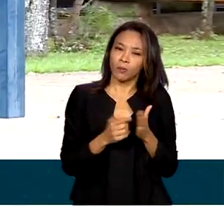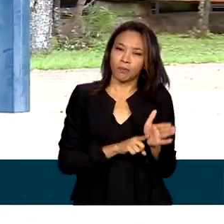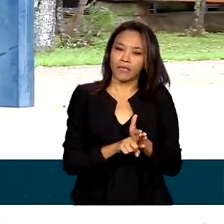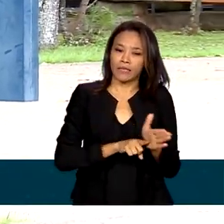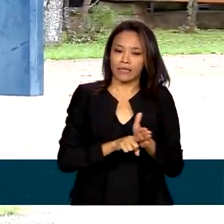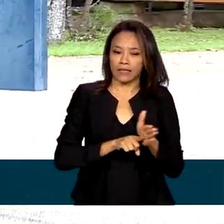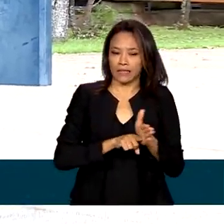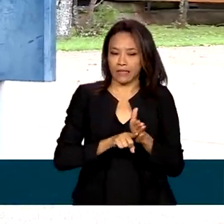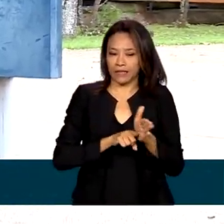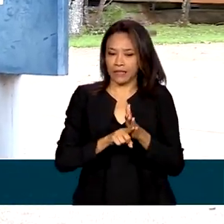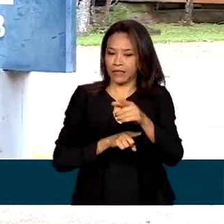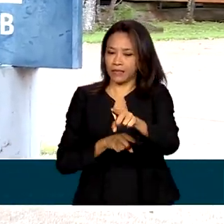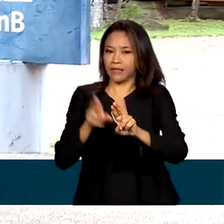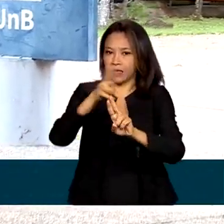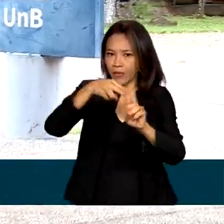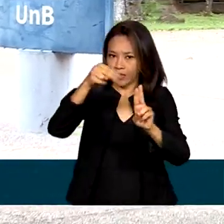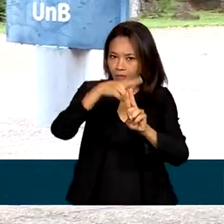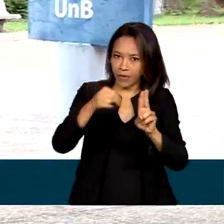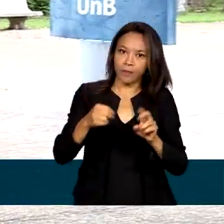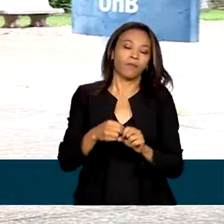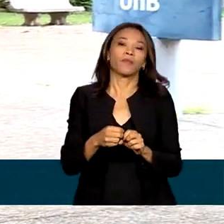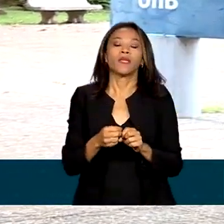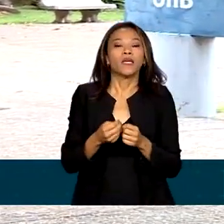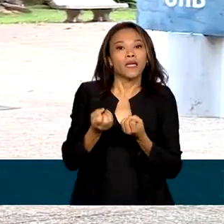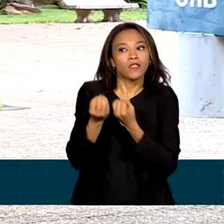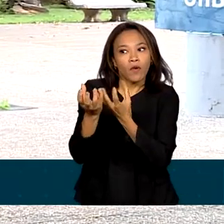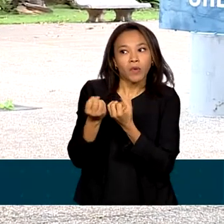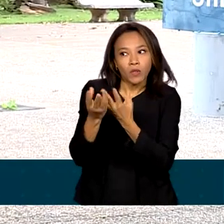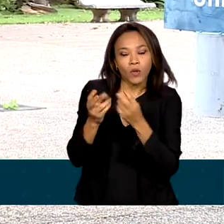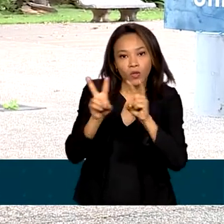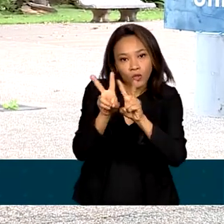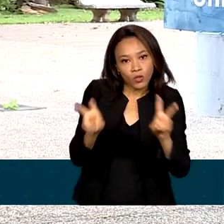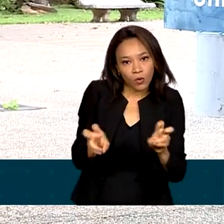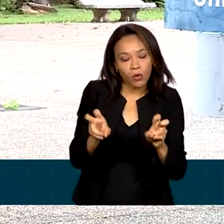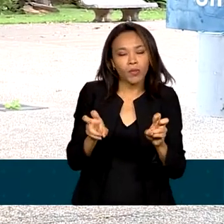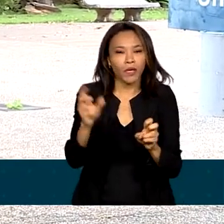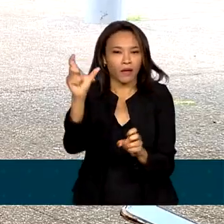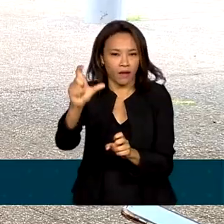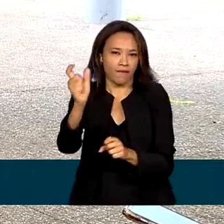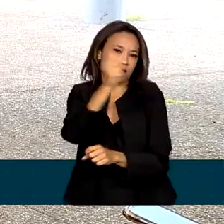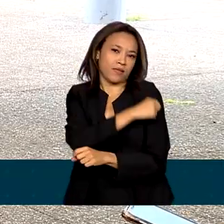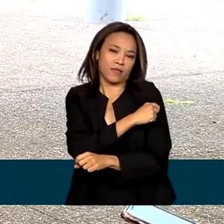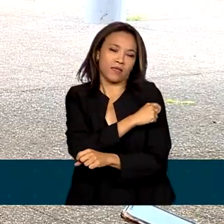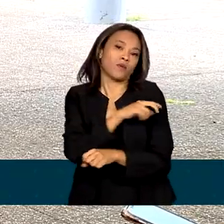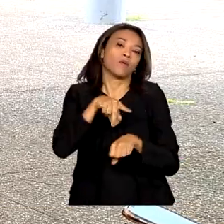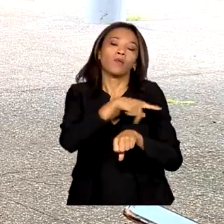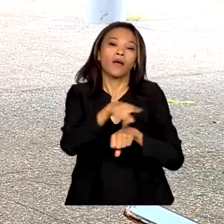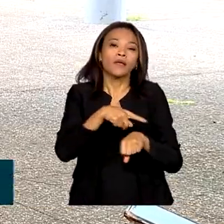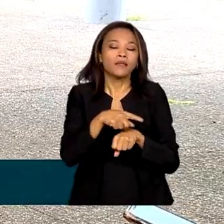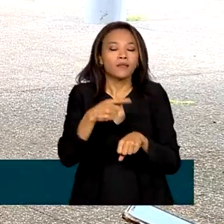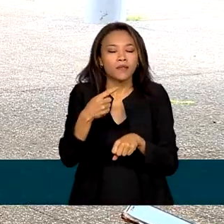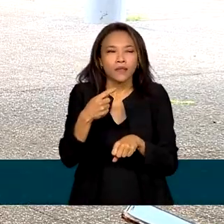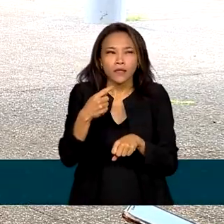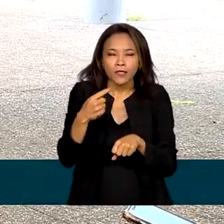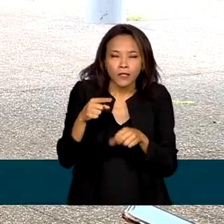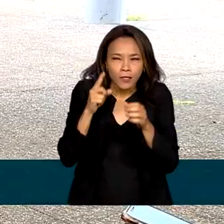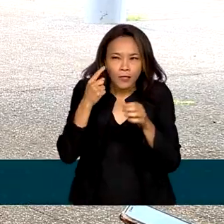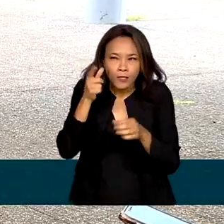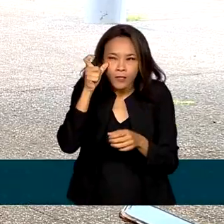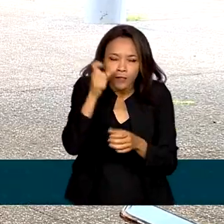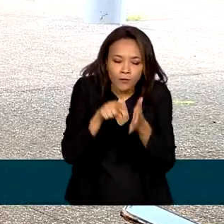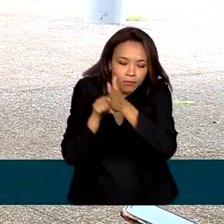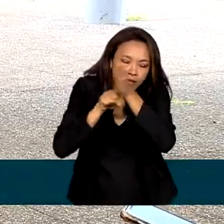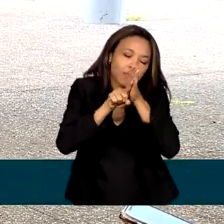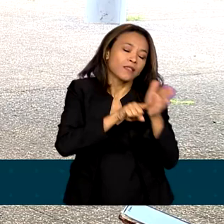Universidade de Brasília e, a partir dos dados sobre a vacinação contra a doença no país, decidiu investigar a desigualdade racial